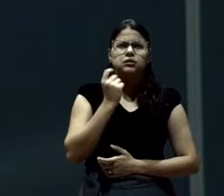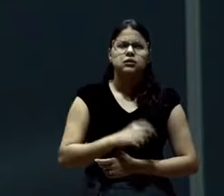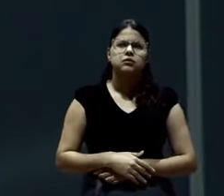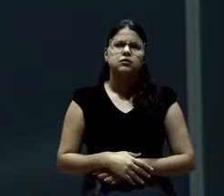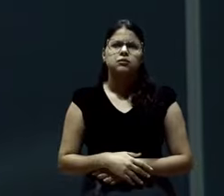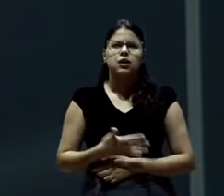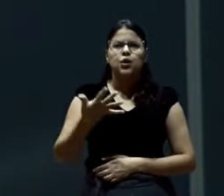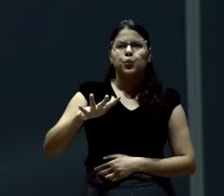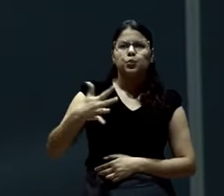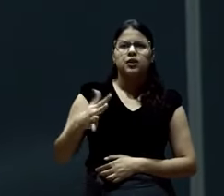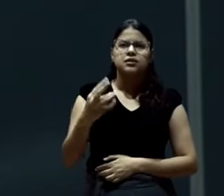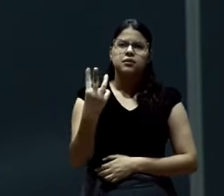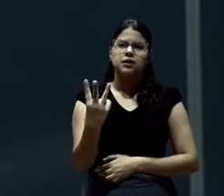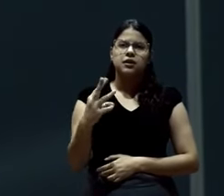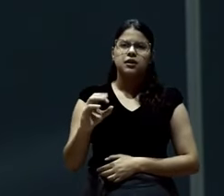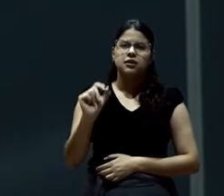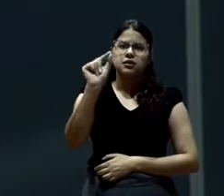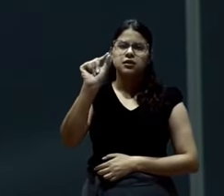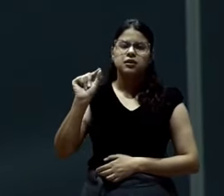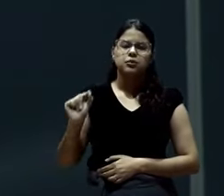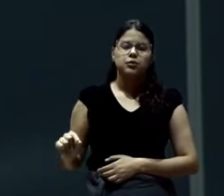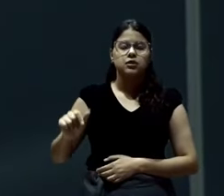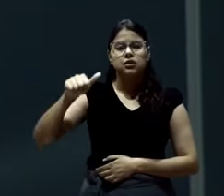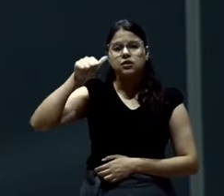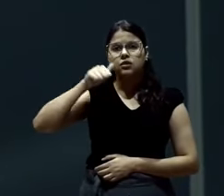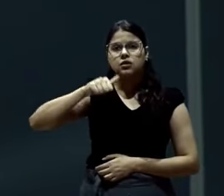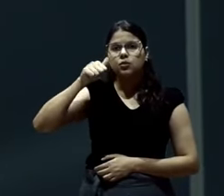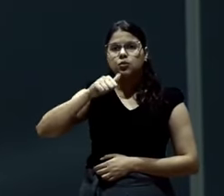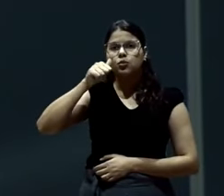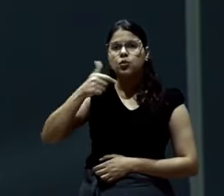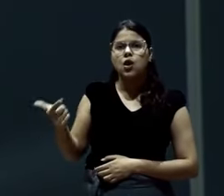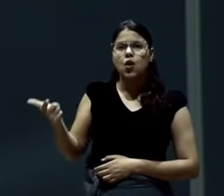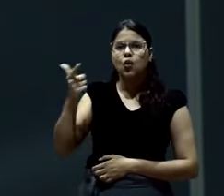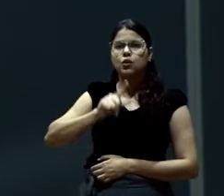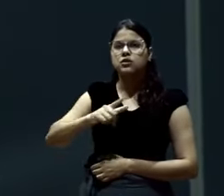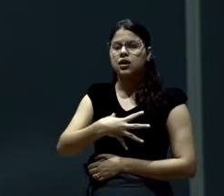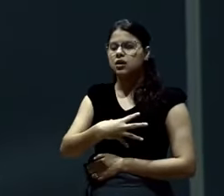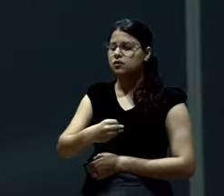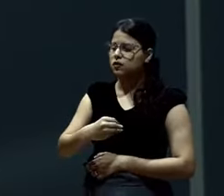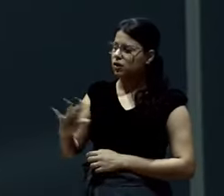% das mulheres conseguem trazer os filhos até uma certa idade para a igreja.